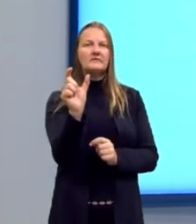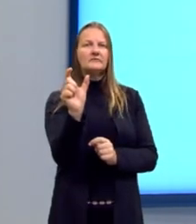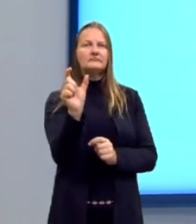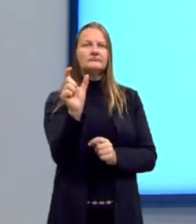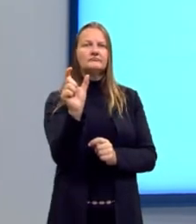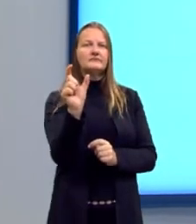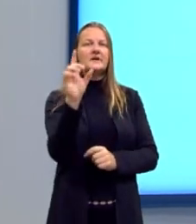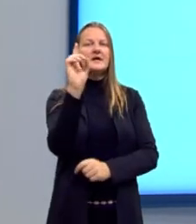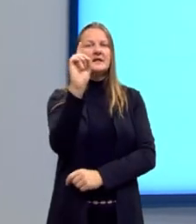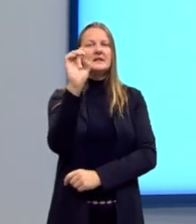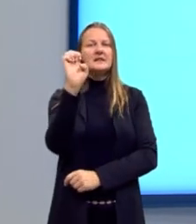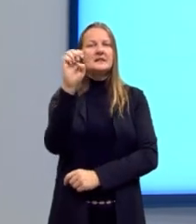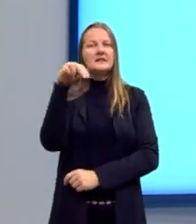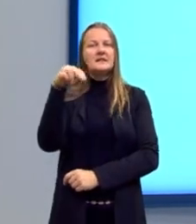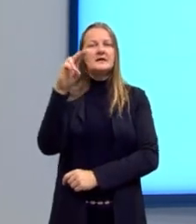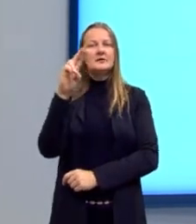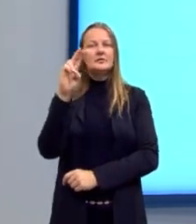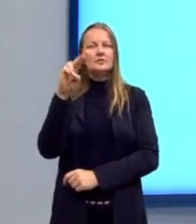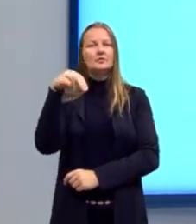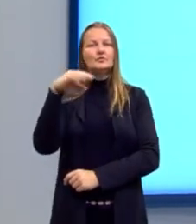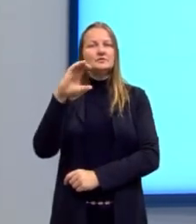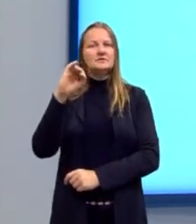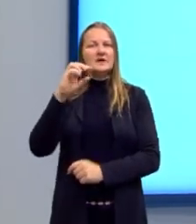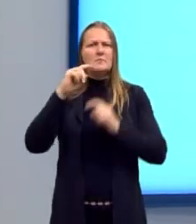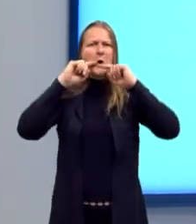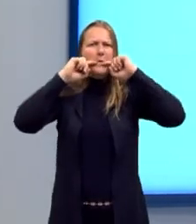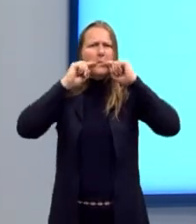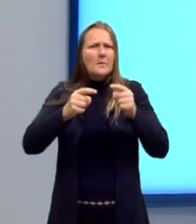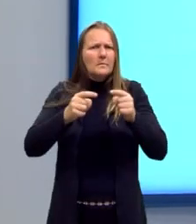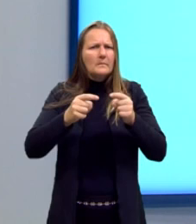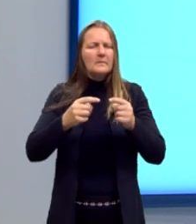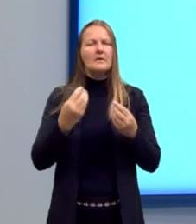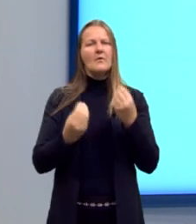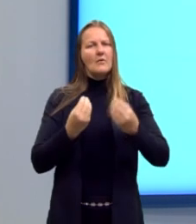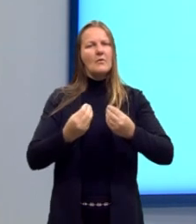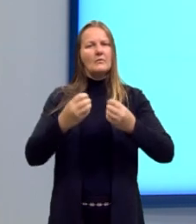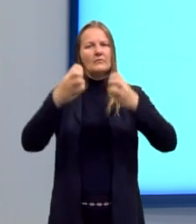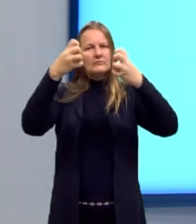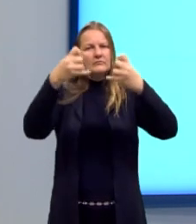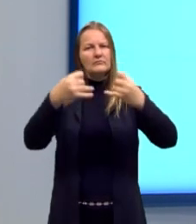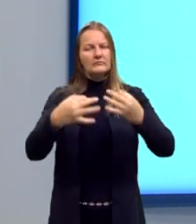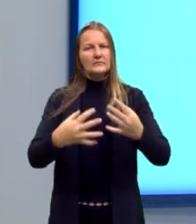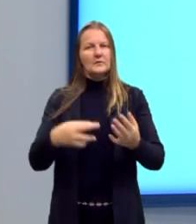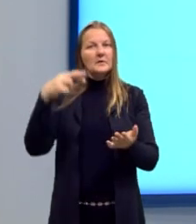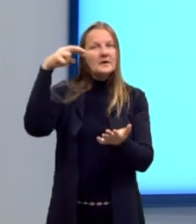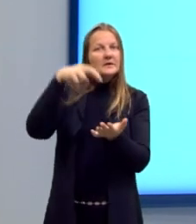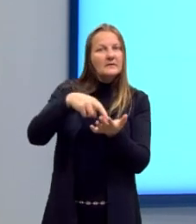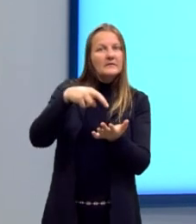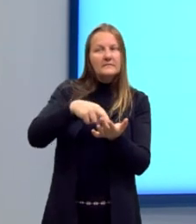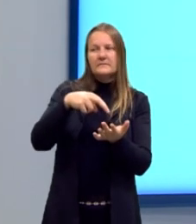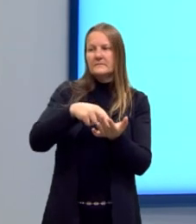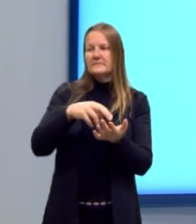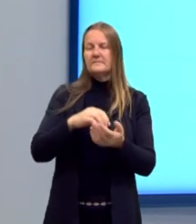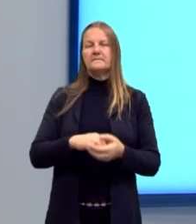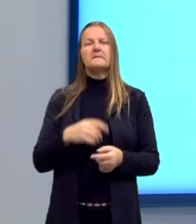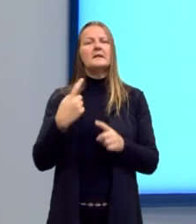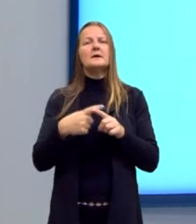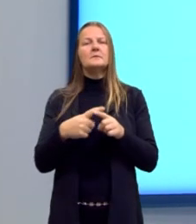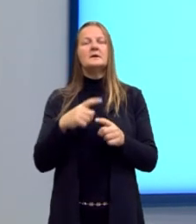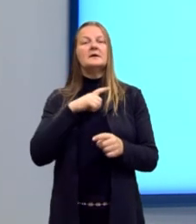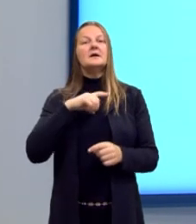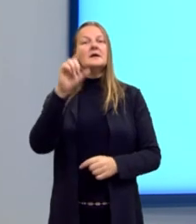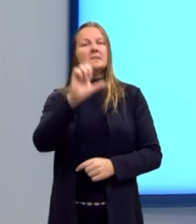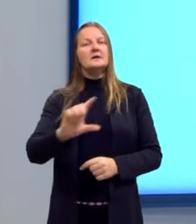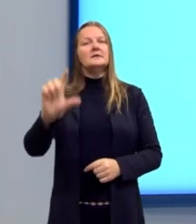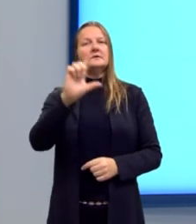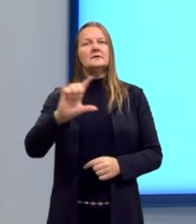bem importante, denúncia. Quando a gente fala de realismo no Brasil. Por quê? Porque a literatura